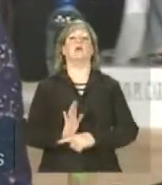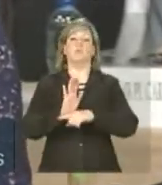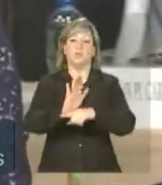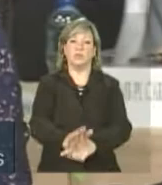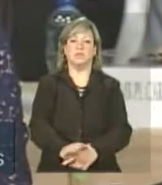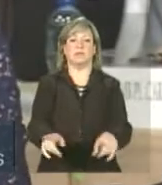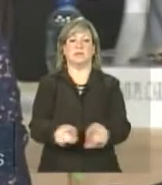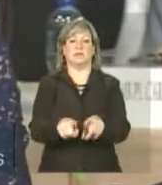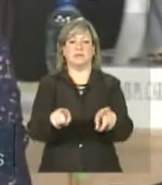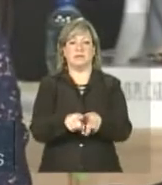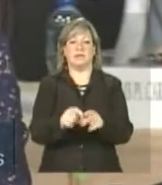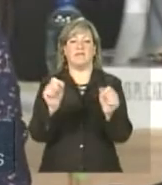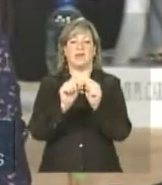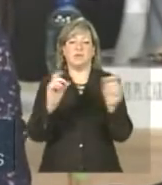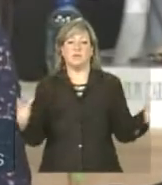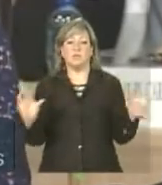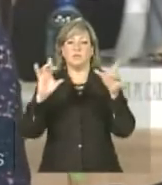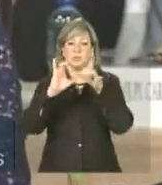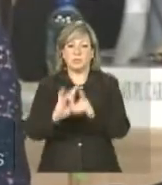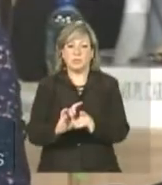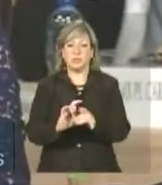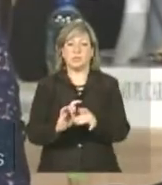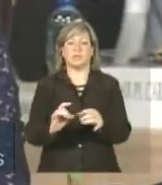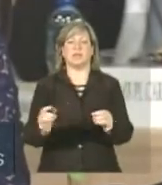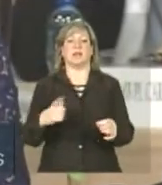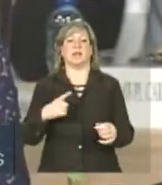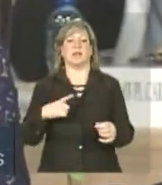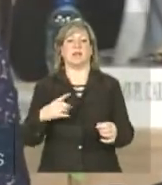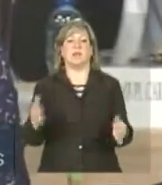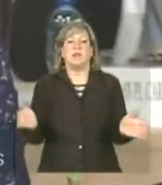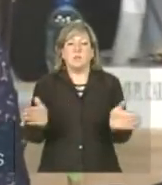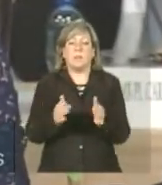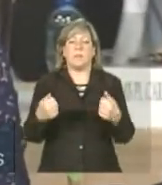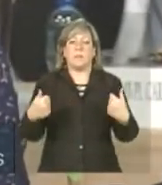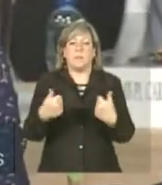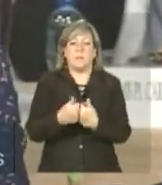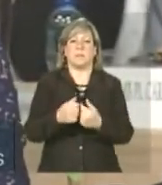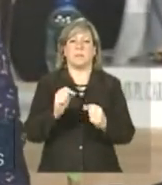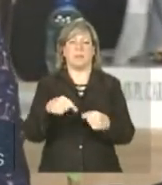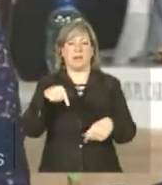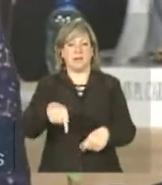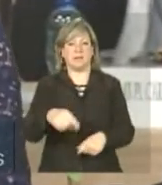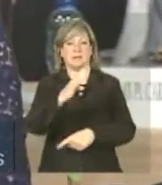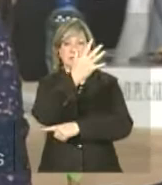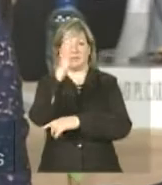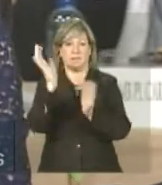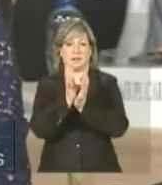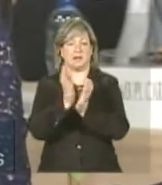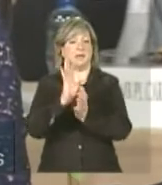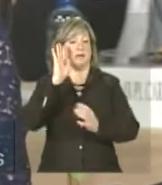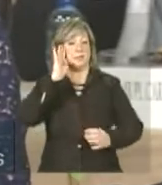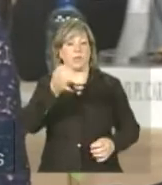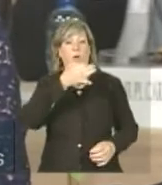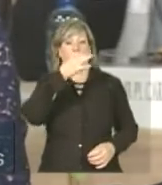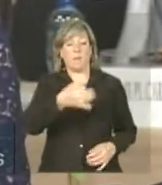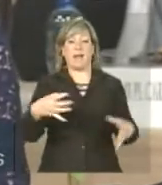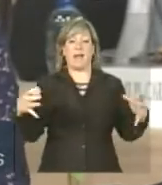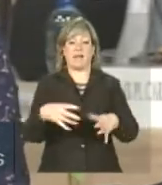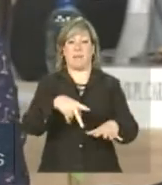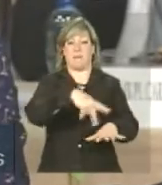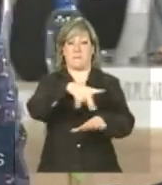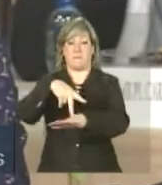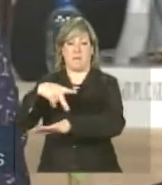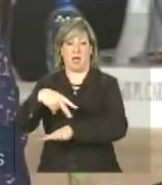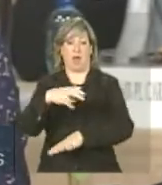construção de pontes que aproximem, nesta matéria ambiental, as posições entre os países